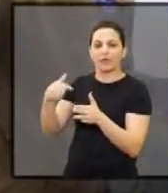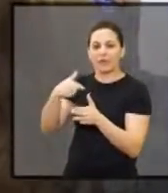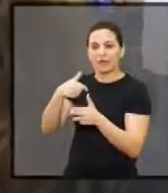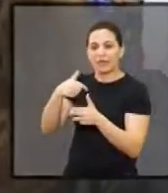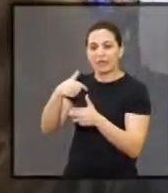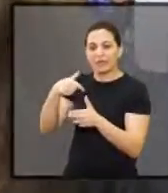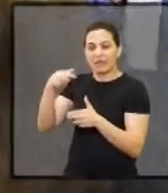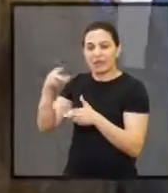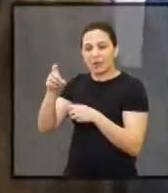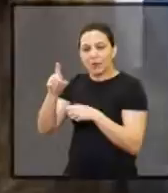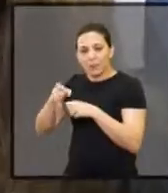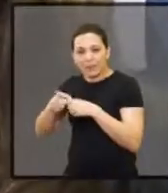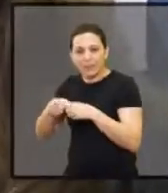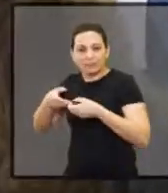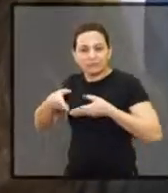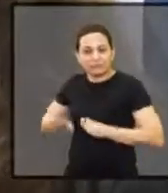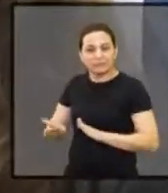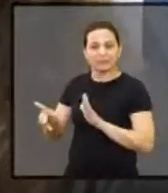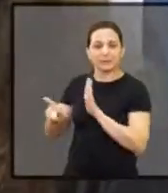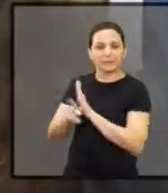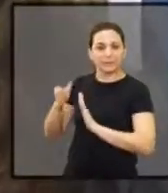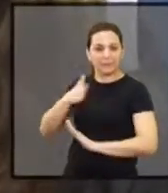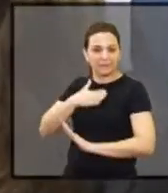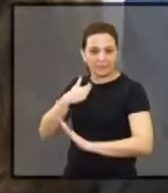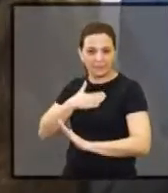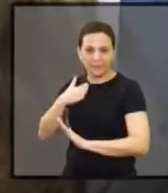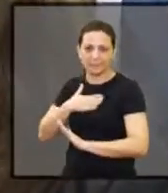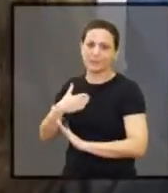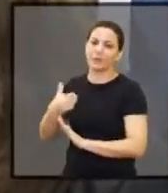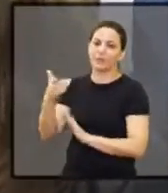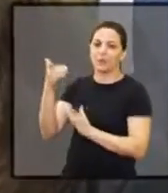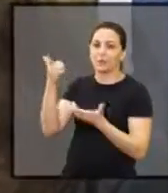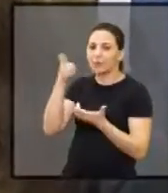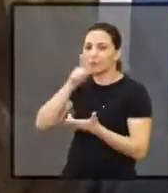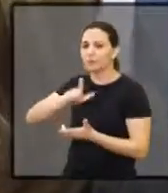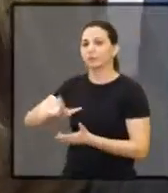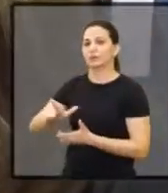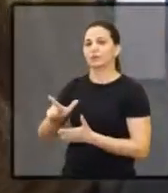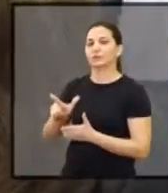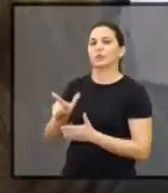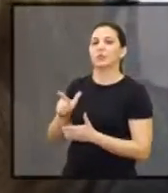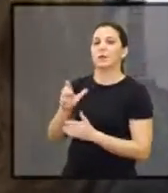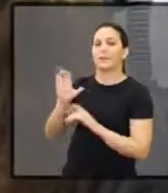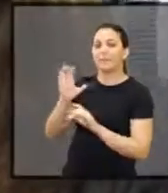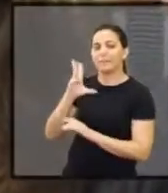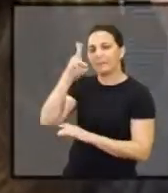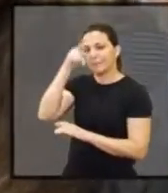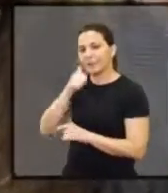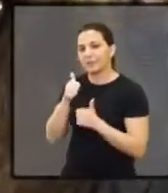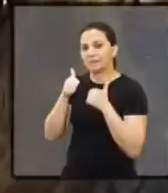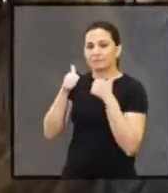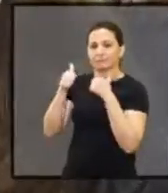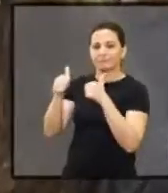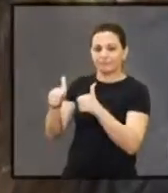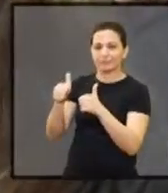nasci através das mãos dele. E ele merece. É uma pessoa... Foi uma pessoa maravilhosa.